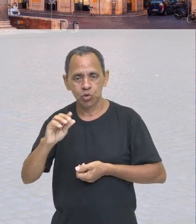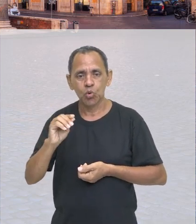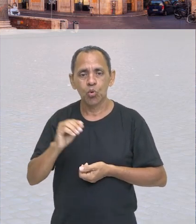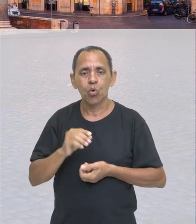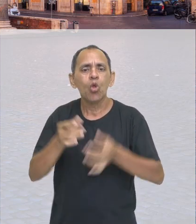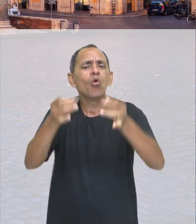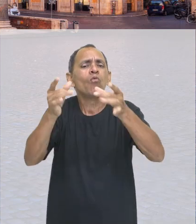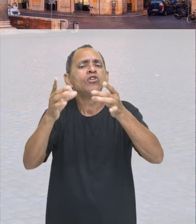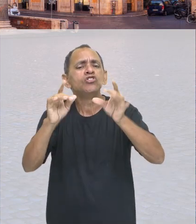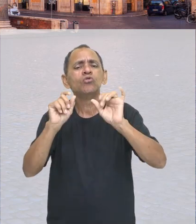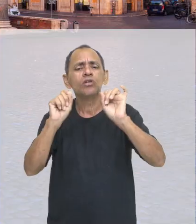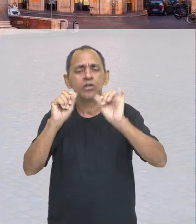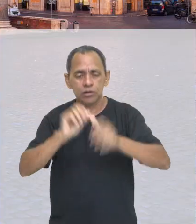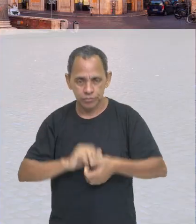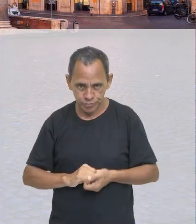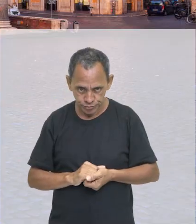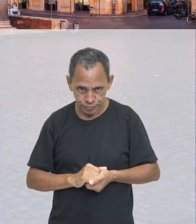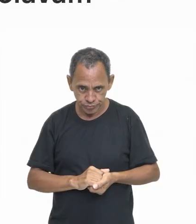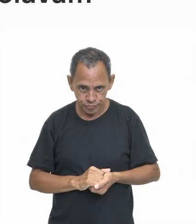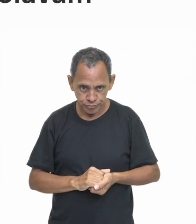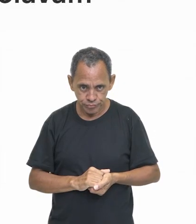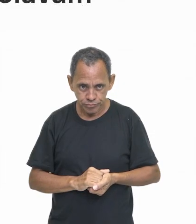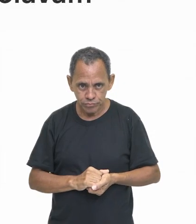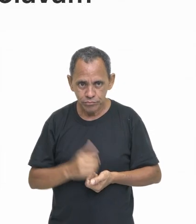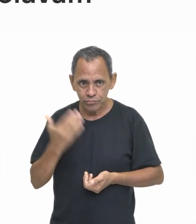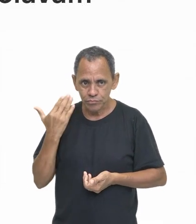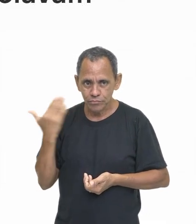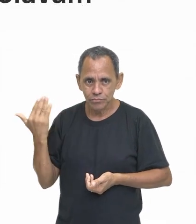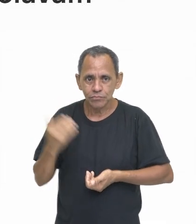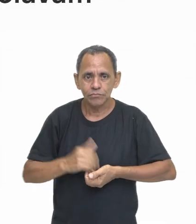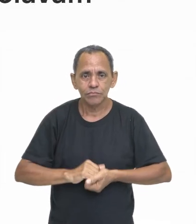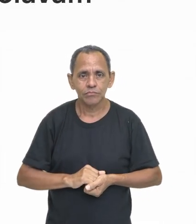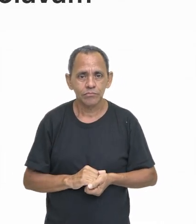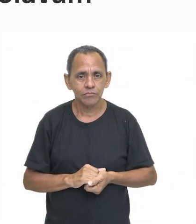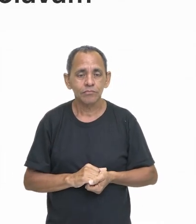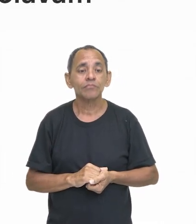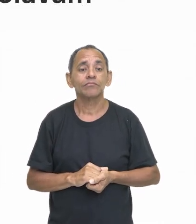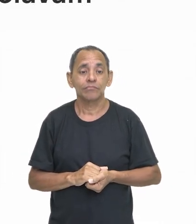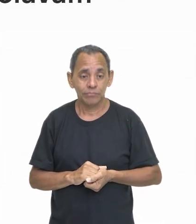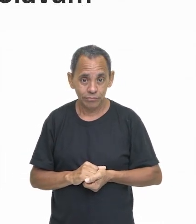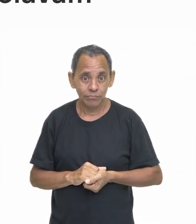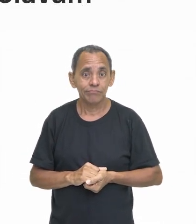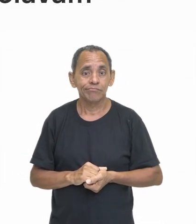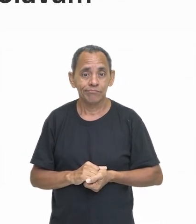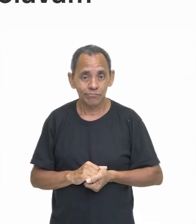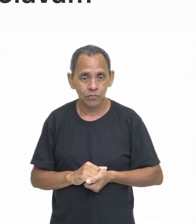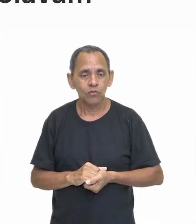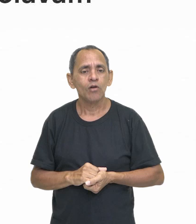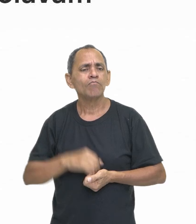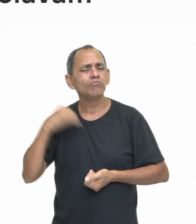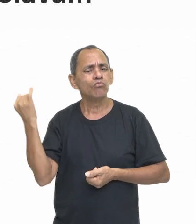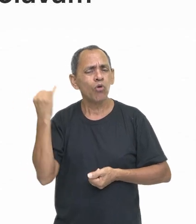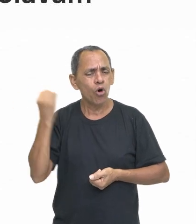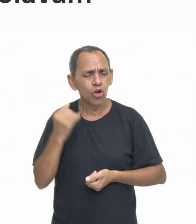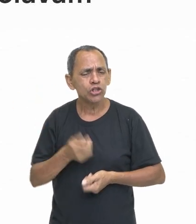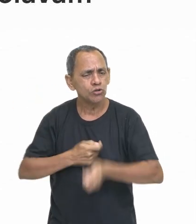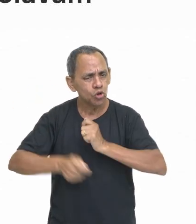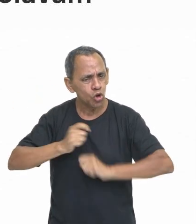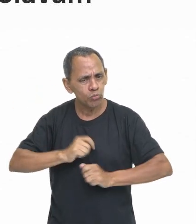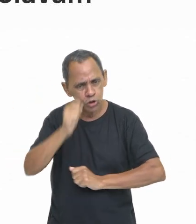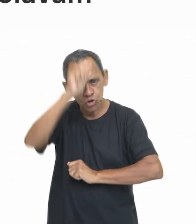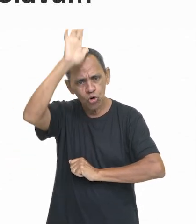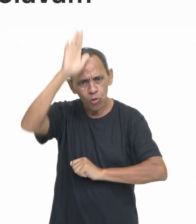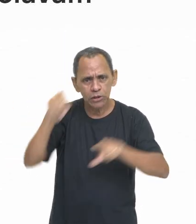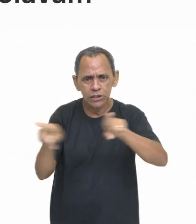O que que eles vendiam? O que que eles faziam? Vamos verificar. O comércio foi crucial para a economia romana